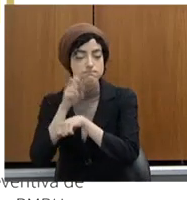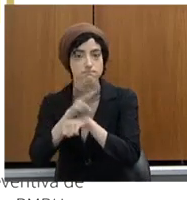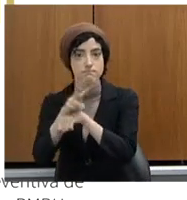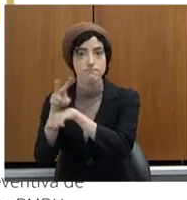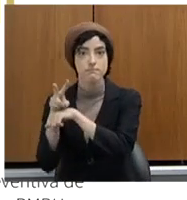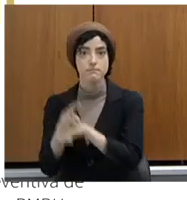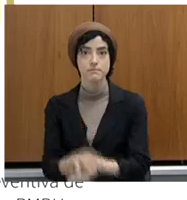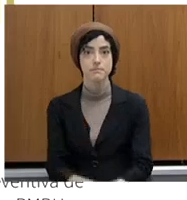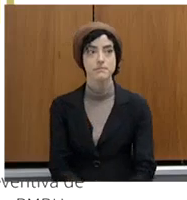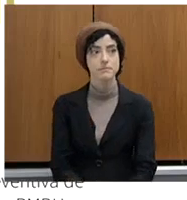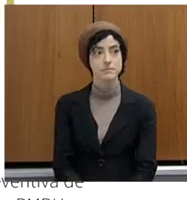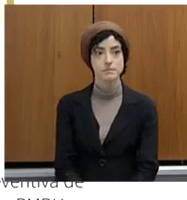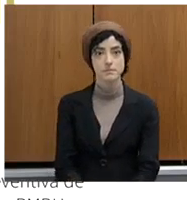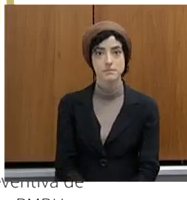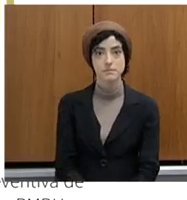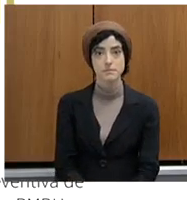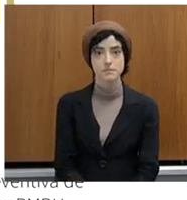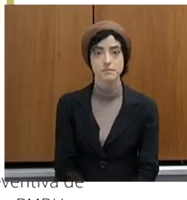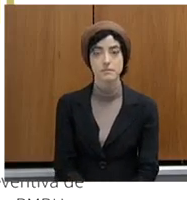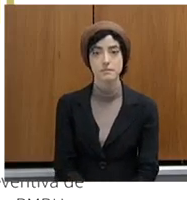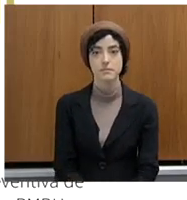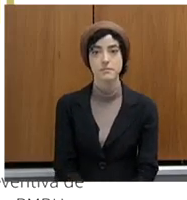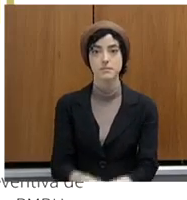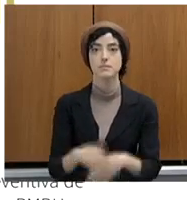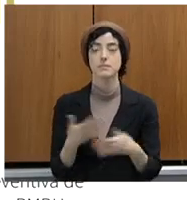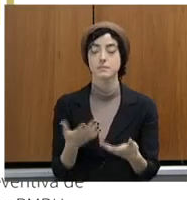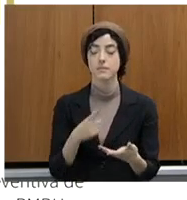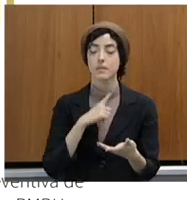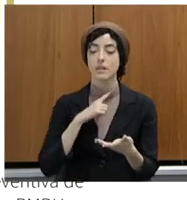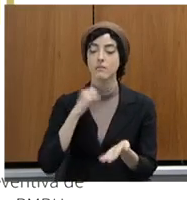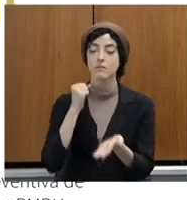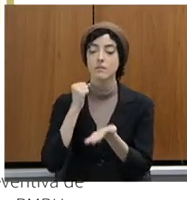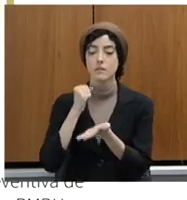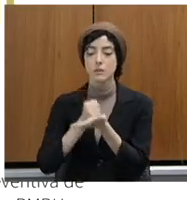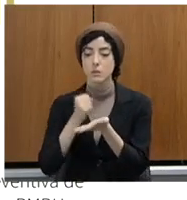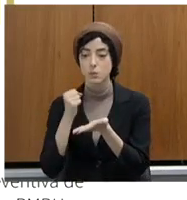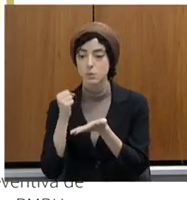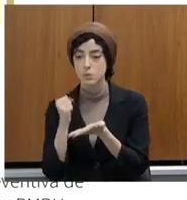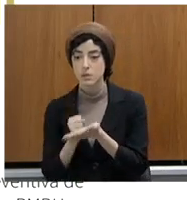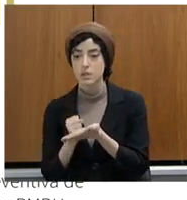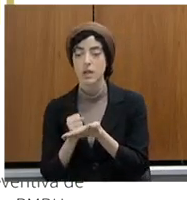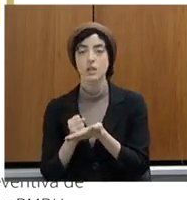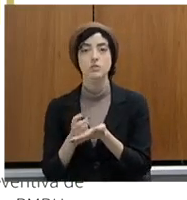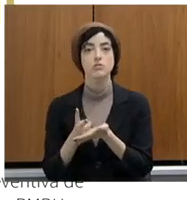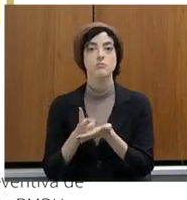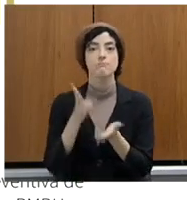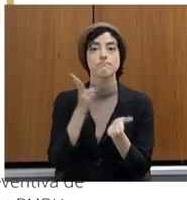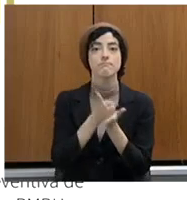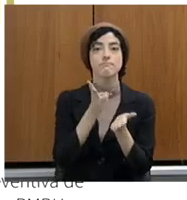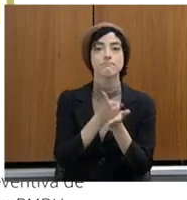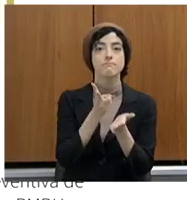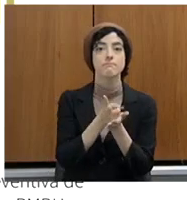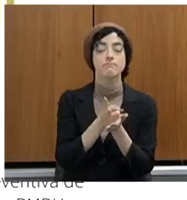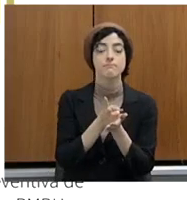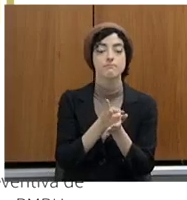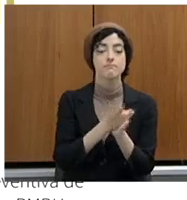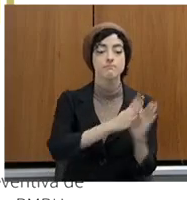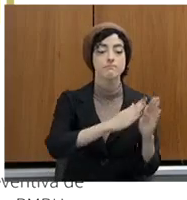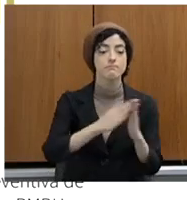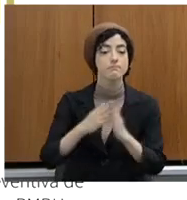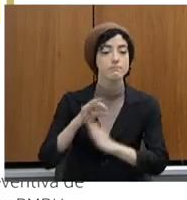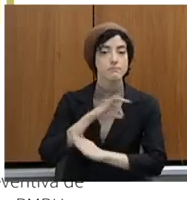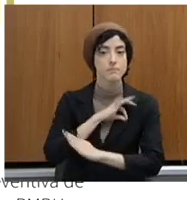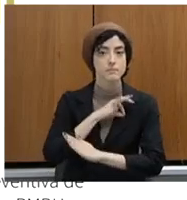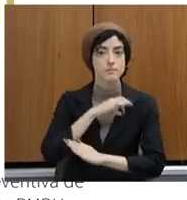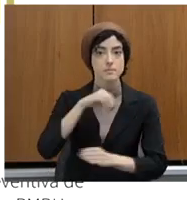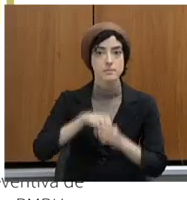manutenção das unidades de Belo Horizonte e RMBH. Eu estive aqui com o inspetor Breno, que